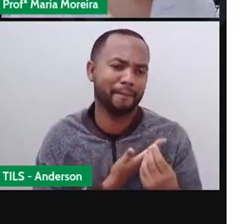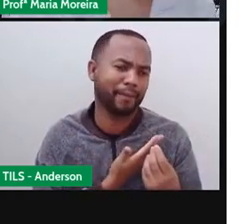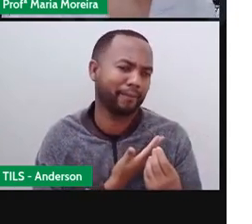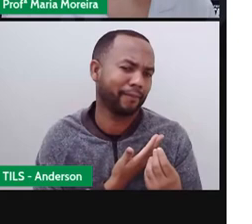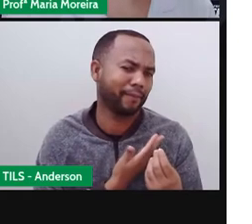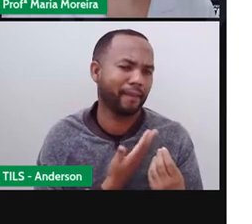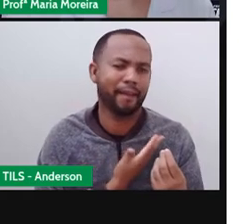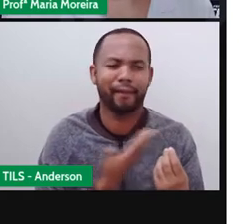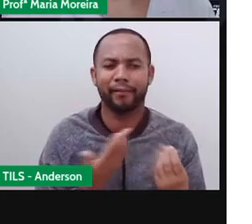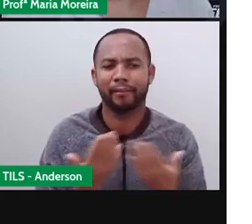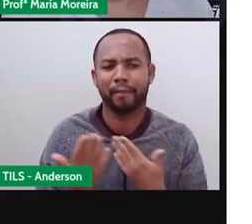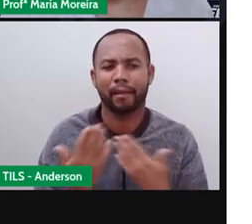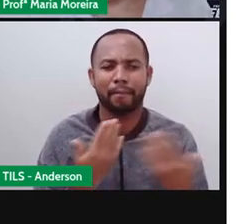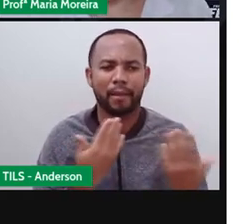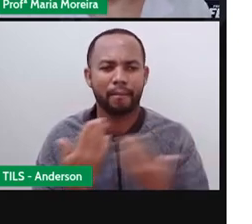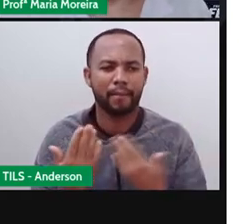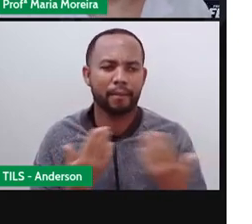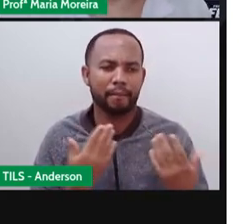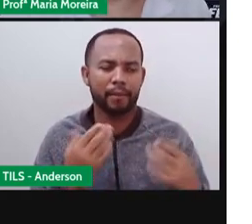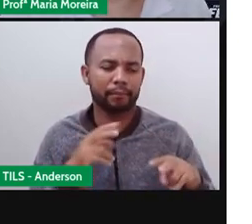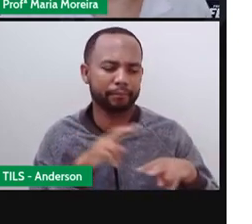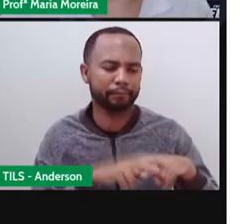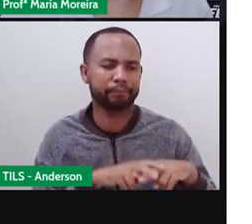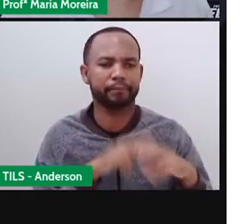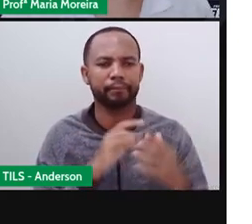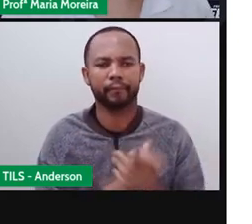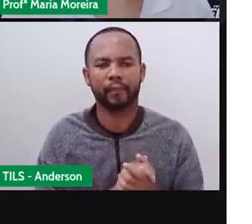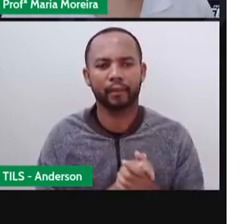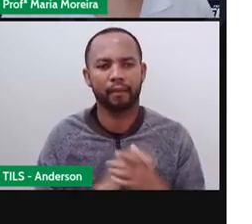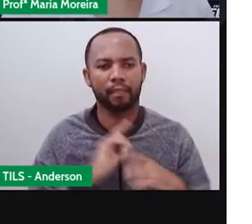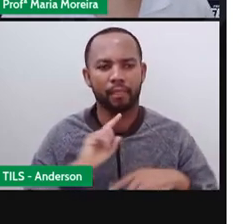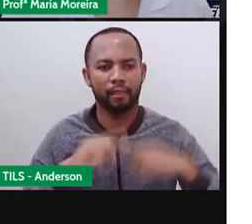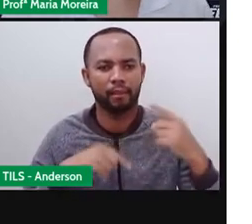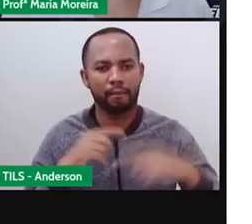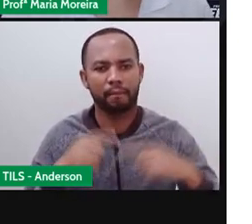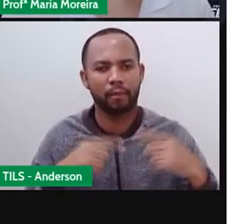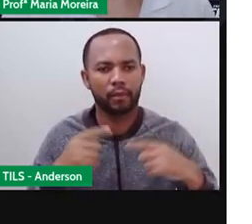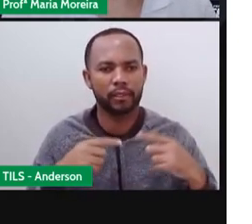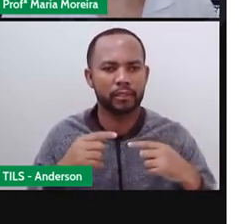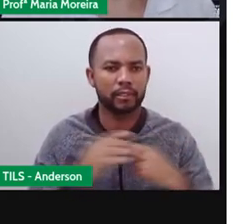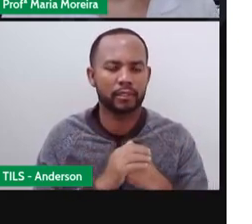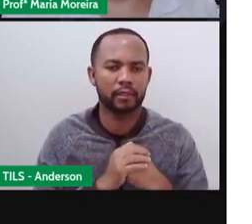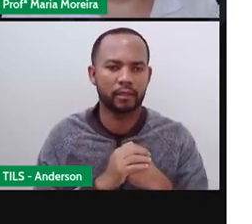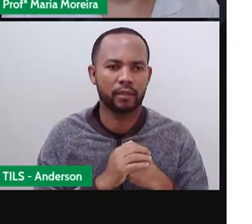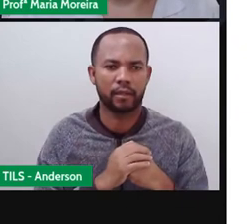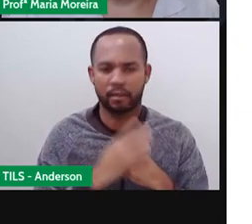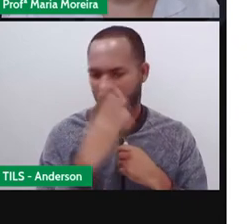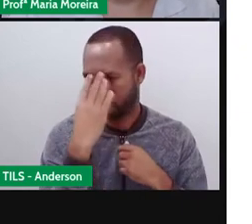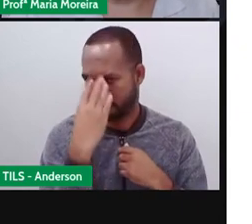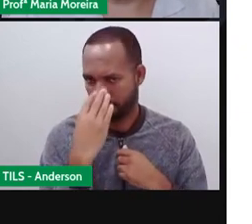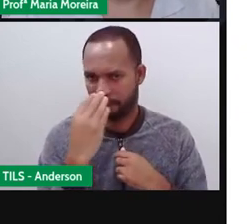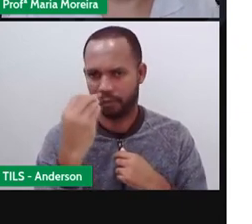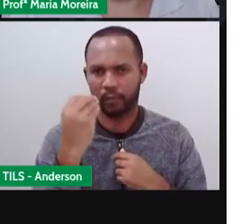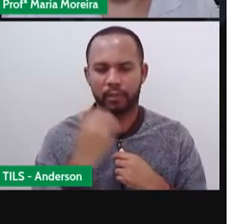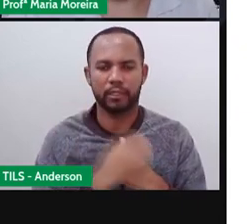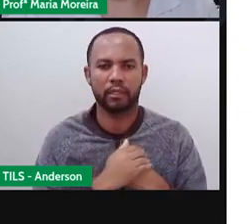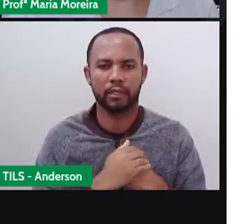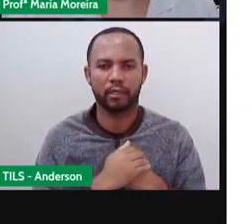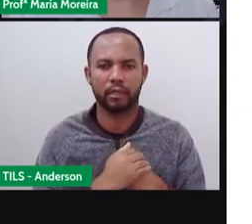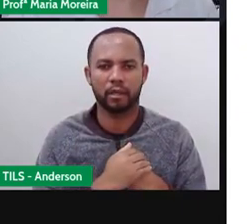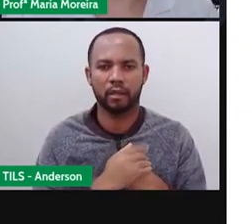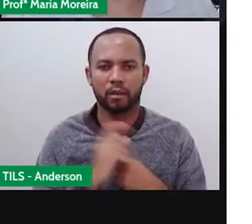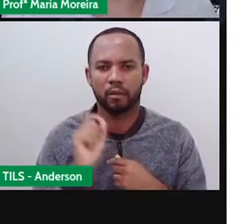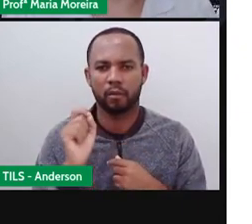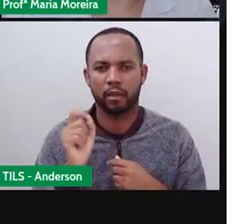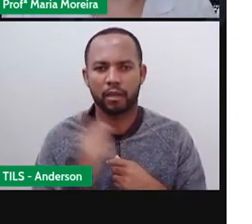Quando se sentaram à mesa, a raposa teve uma decepção e tanto. O delicioso ensopado de carne